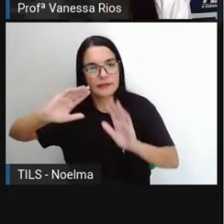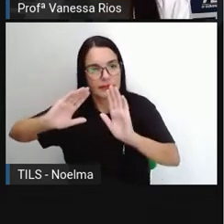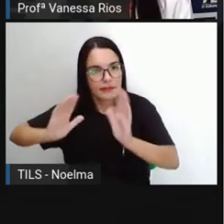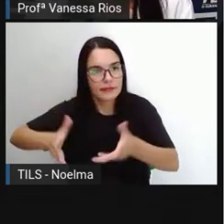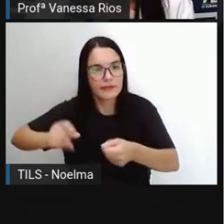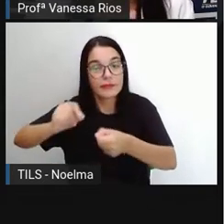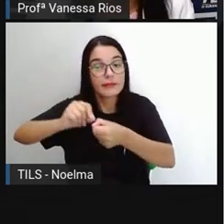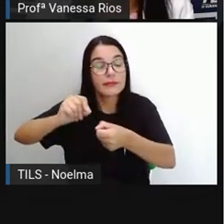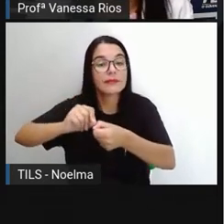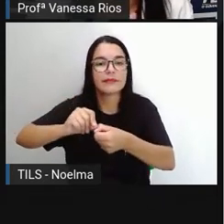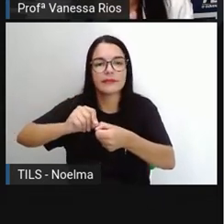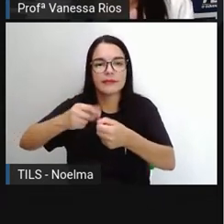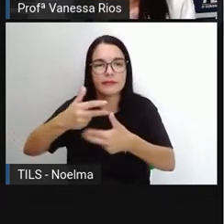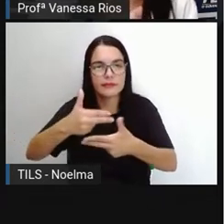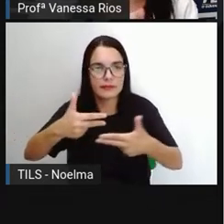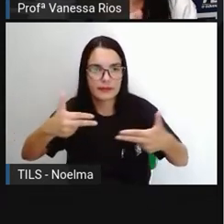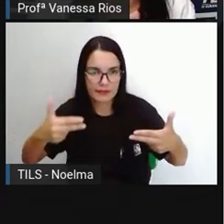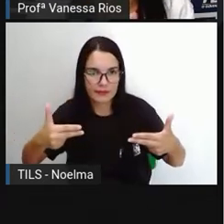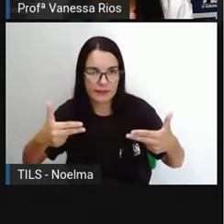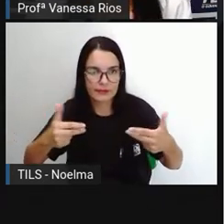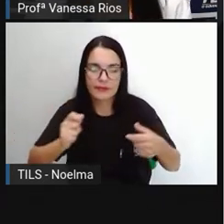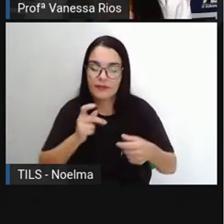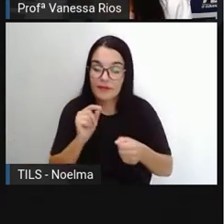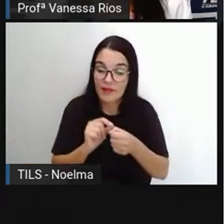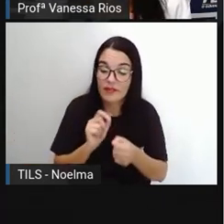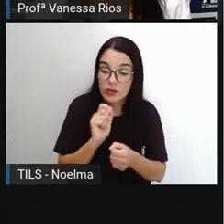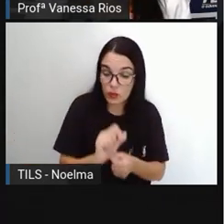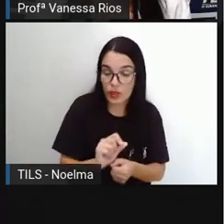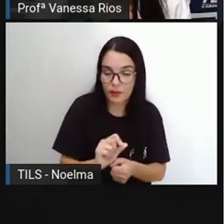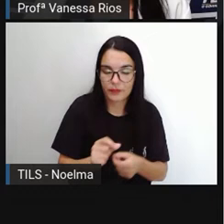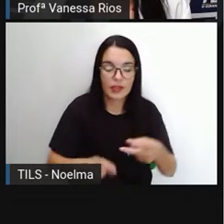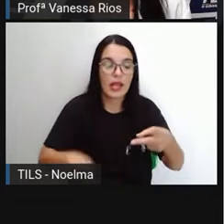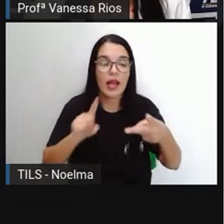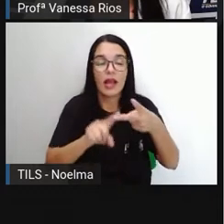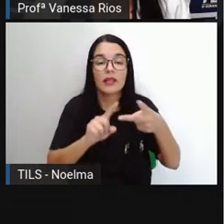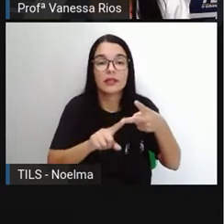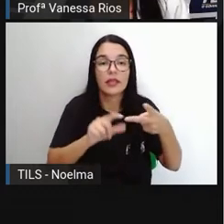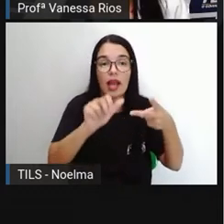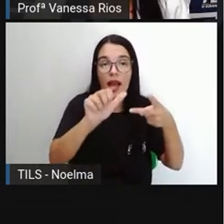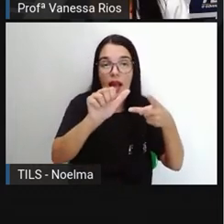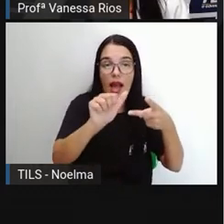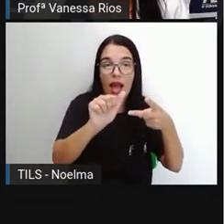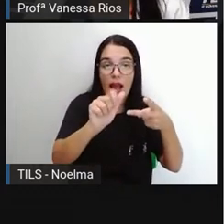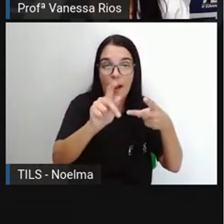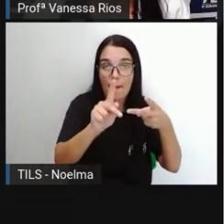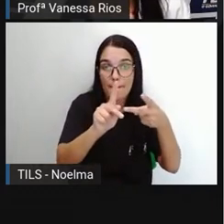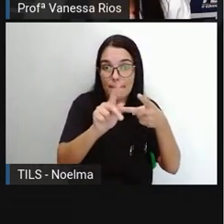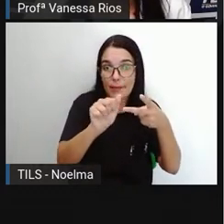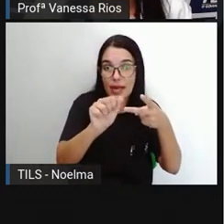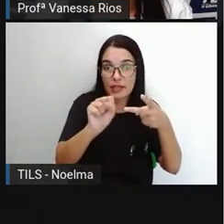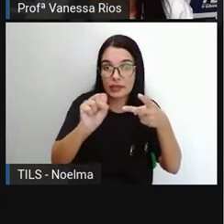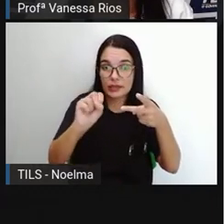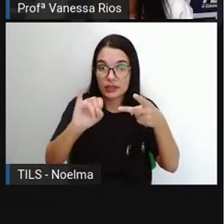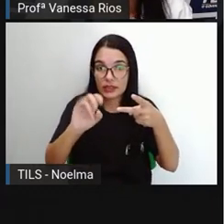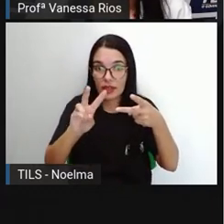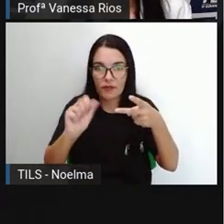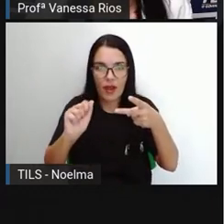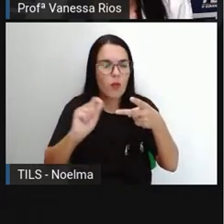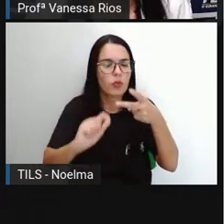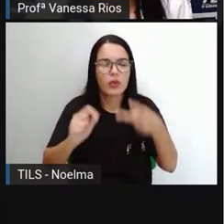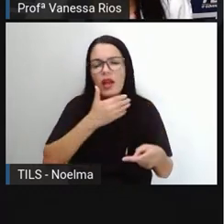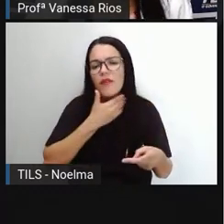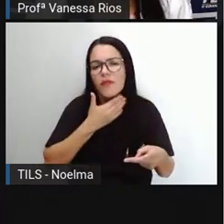ele pratica a ação. Essa voz a gente chama de voz ativa. O verbo pode aparecer também na voz passiva,